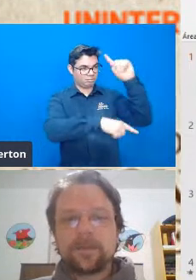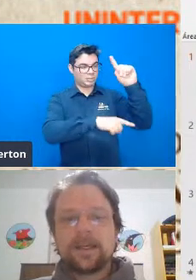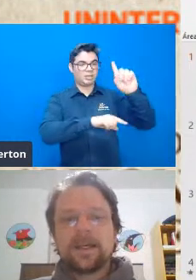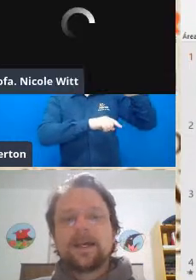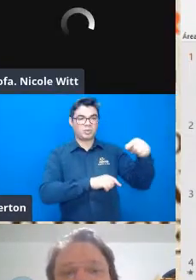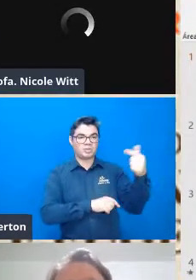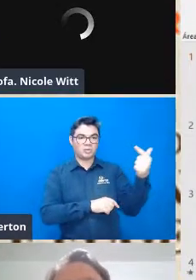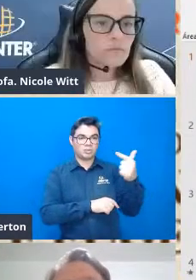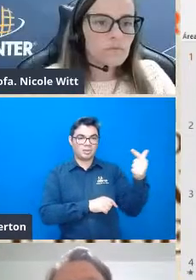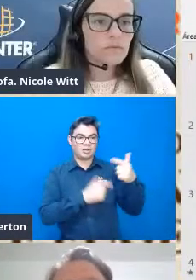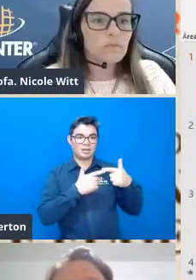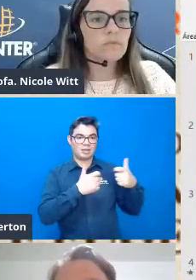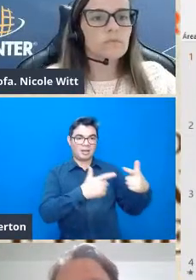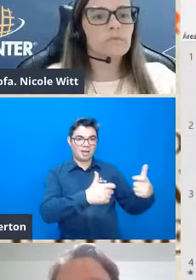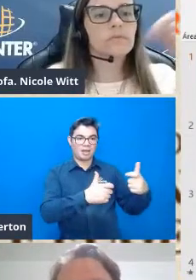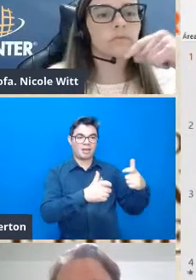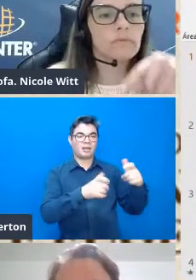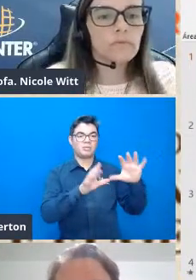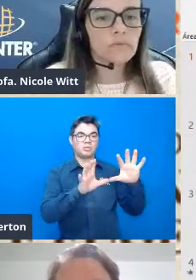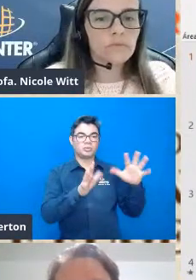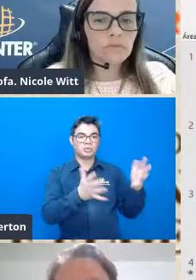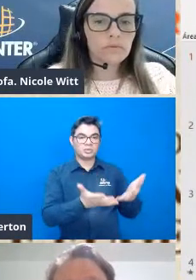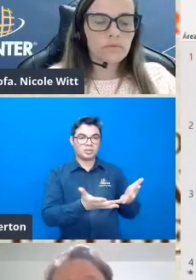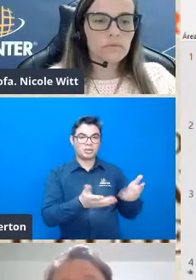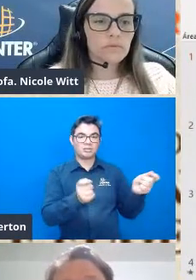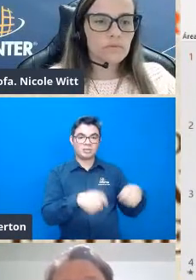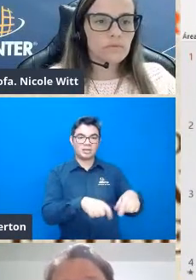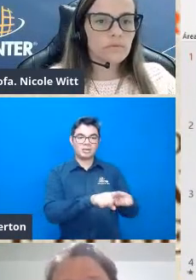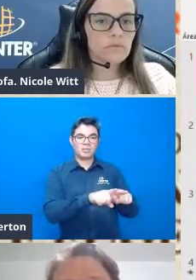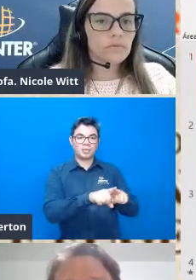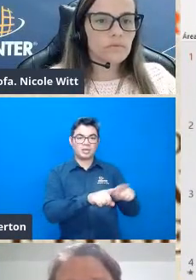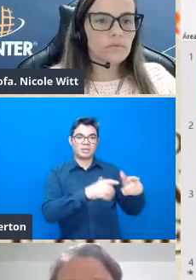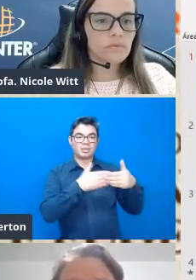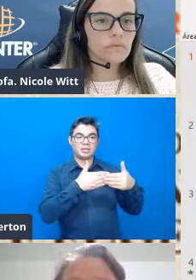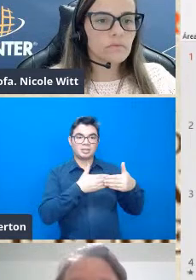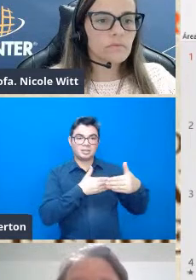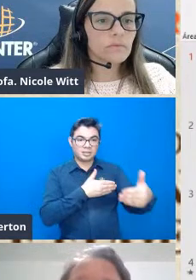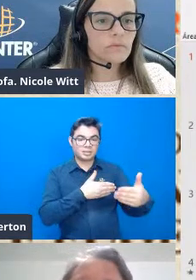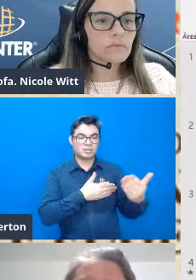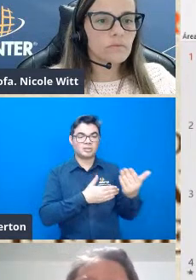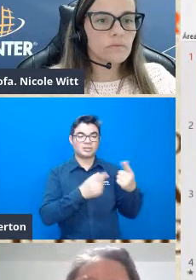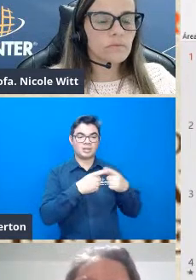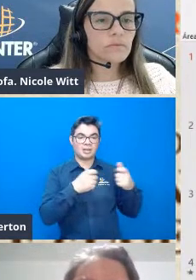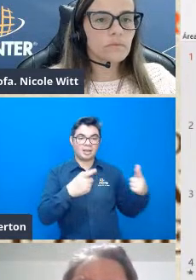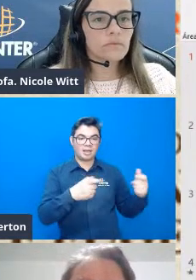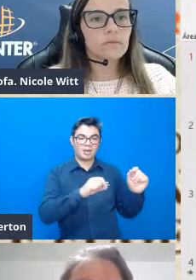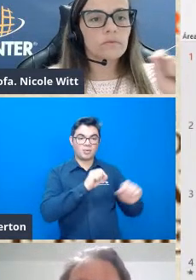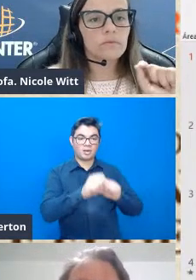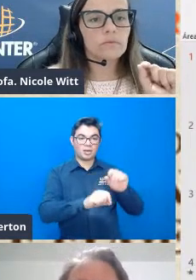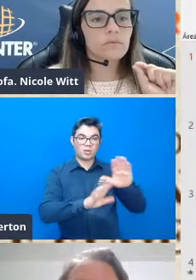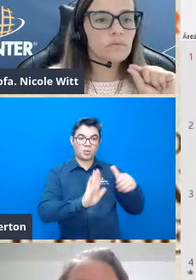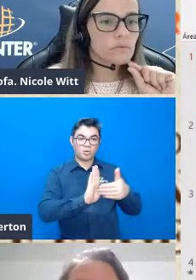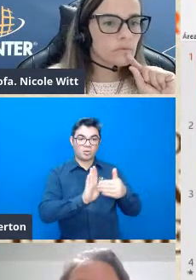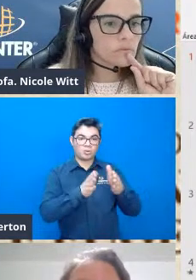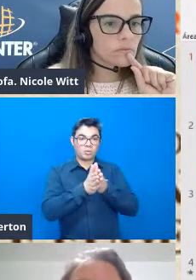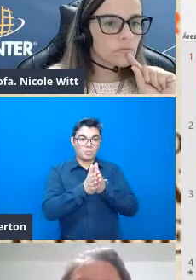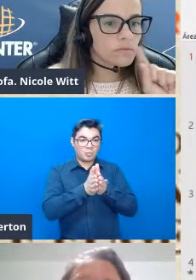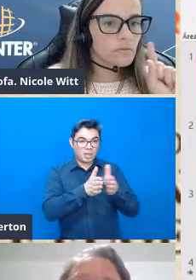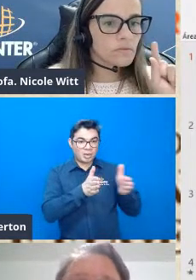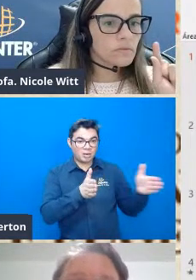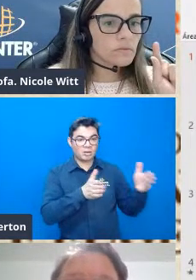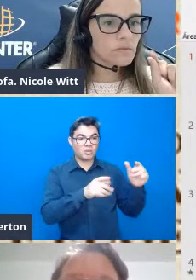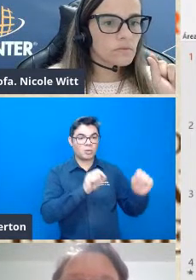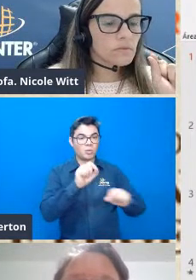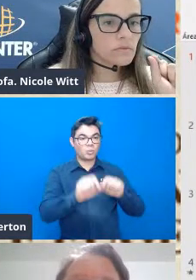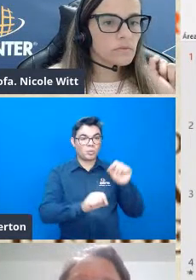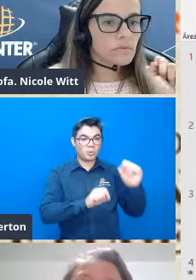Mundial, o final da Segunda Guerra Mundial na década seguinte, o início da Guerra Fria, e ele pegou todo o período da